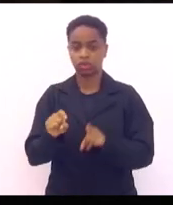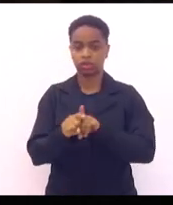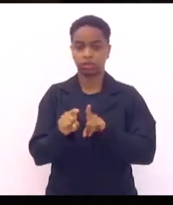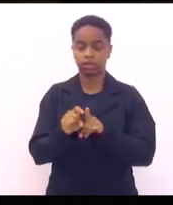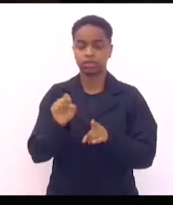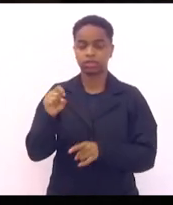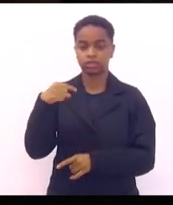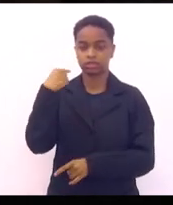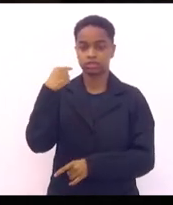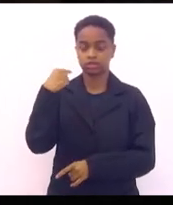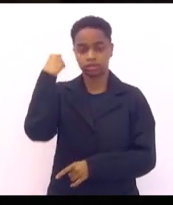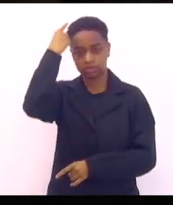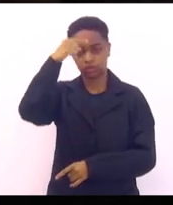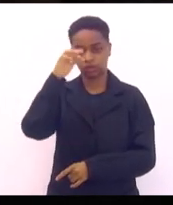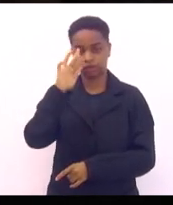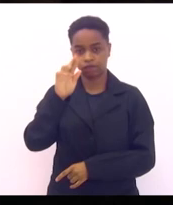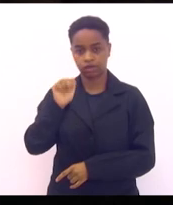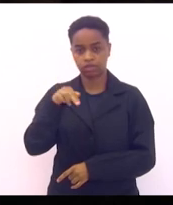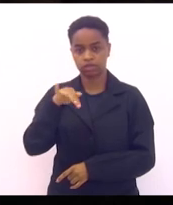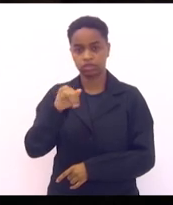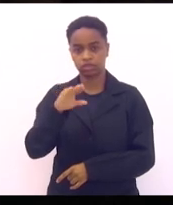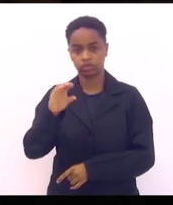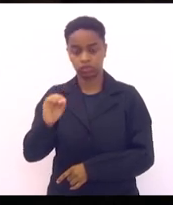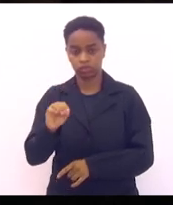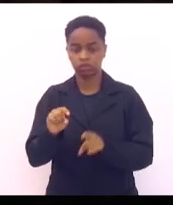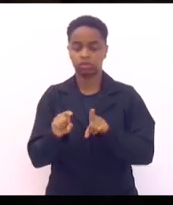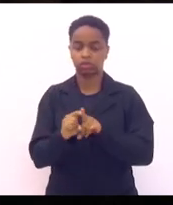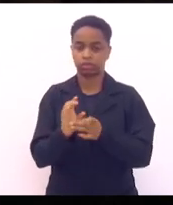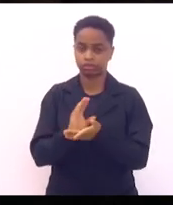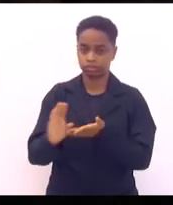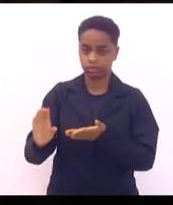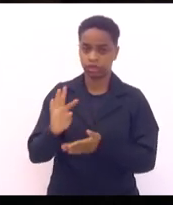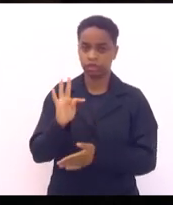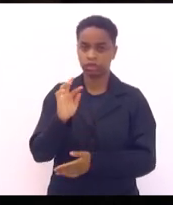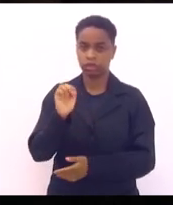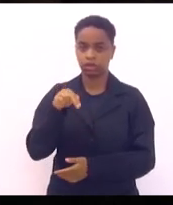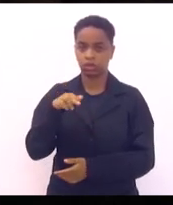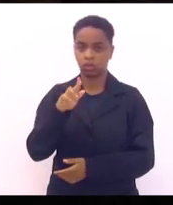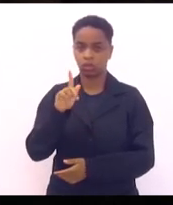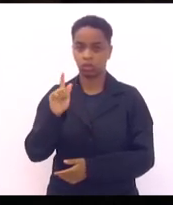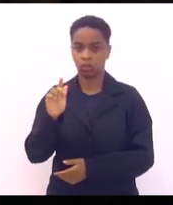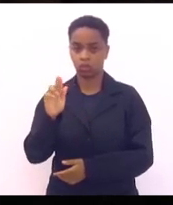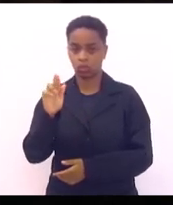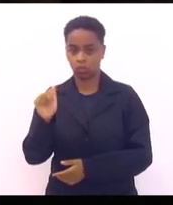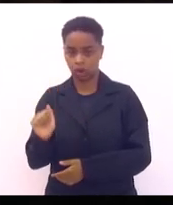de Itabapuana, 146 mil, Tanguá, 106 mil,